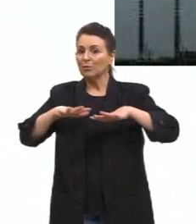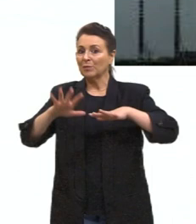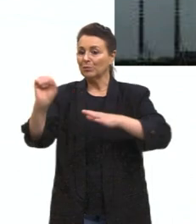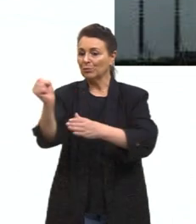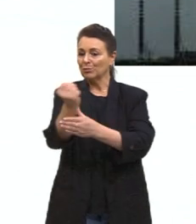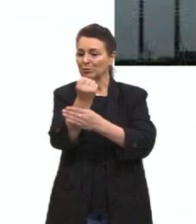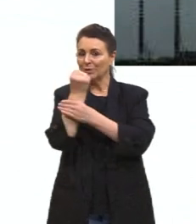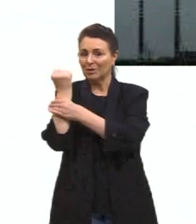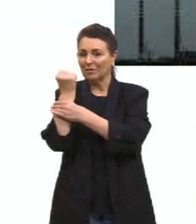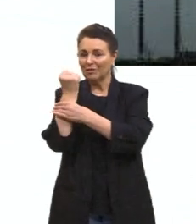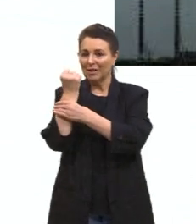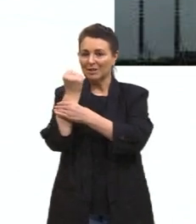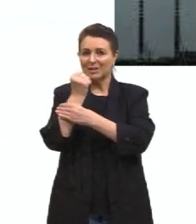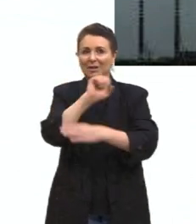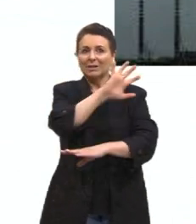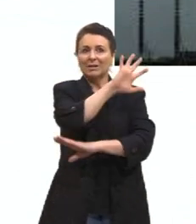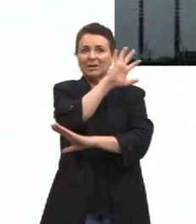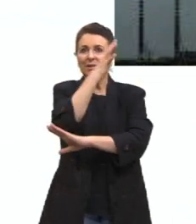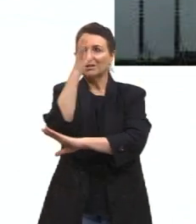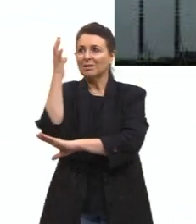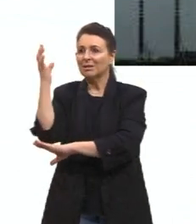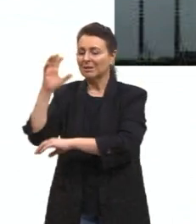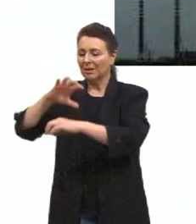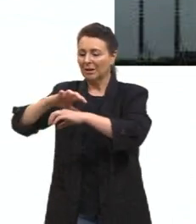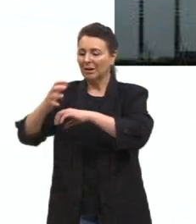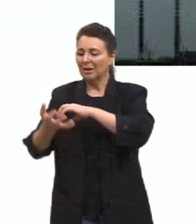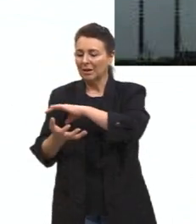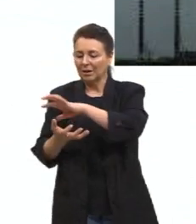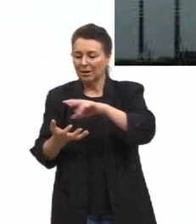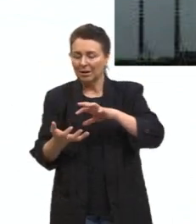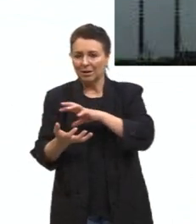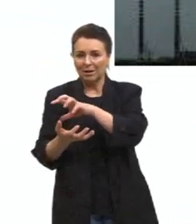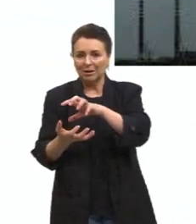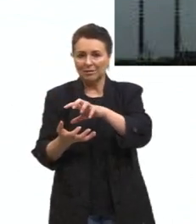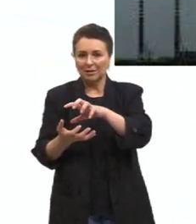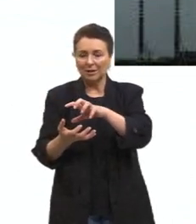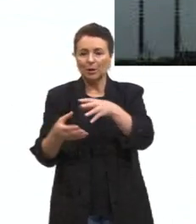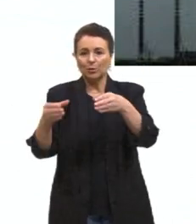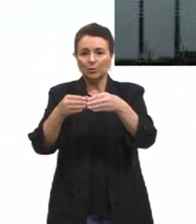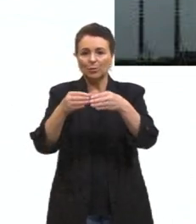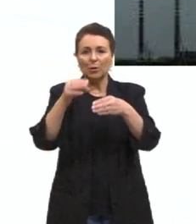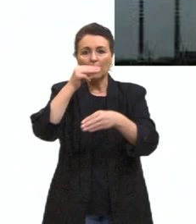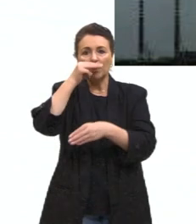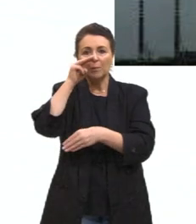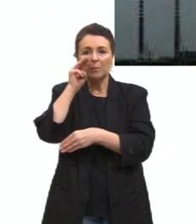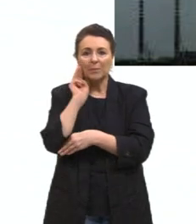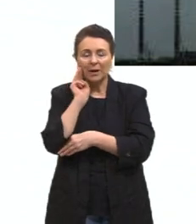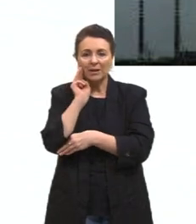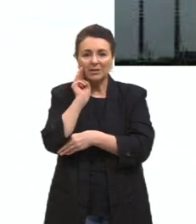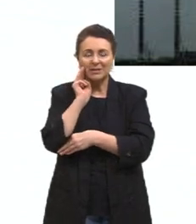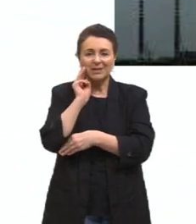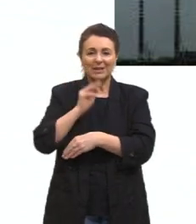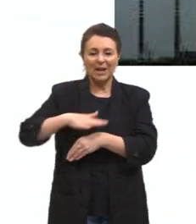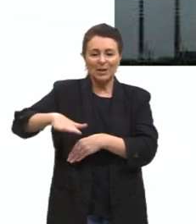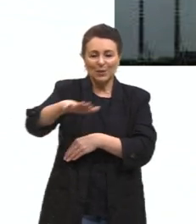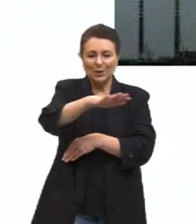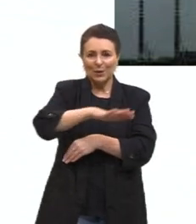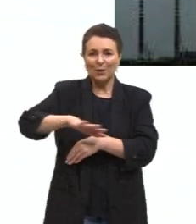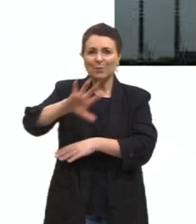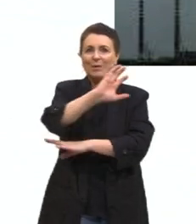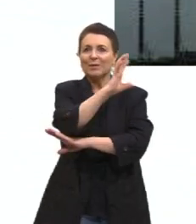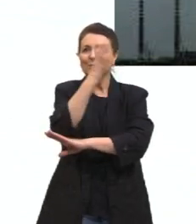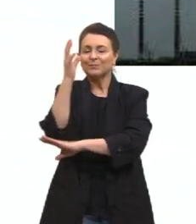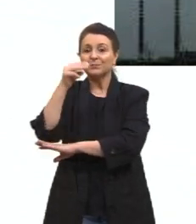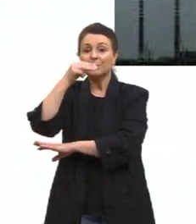meio ambiente, movimento ecológico, movimento ambientalista. Também podia ser Marx e o meio ambiente, esse slide. Marx